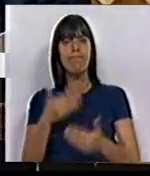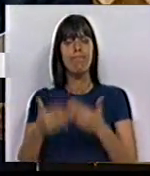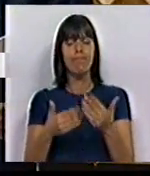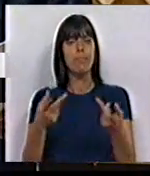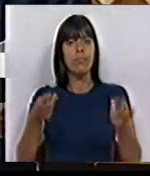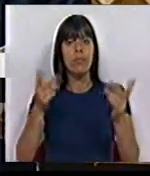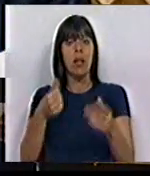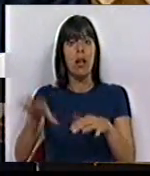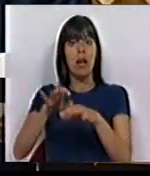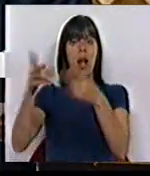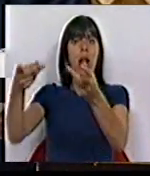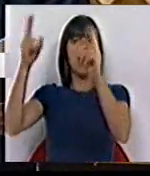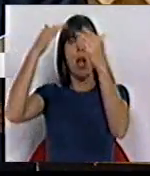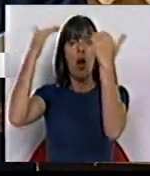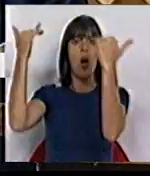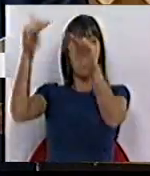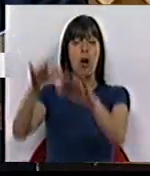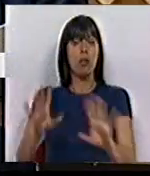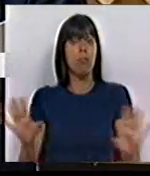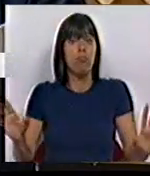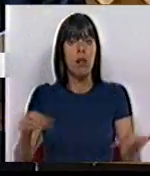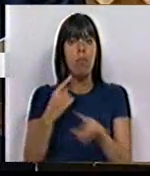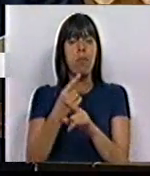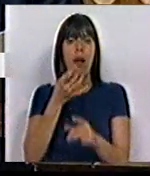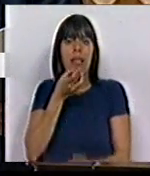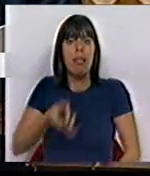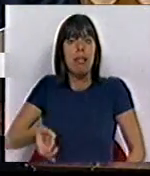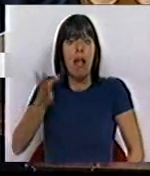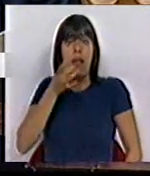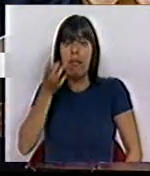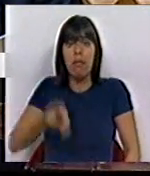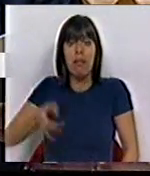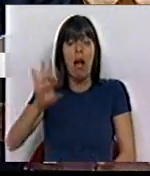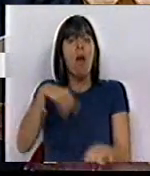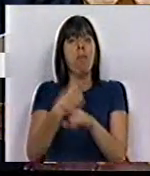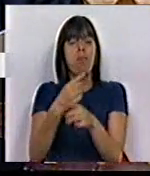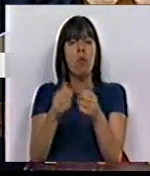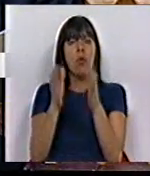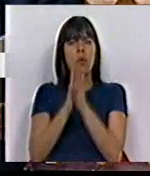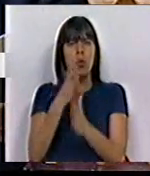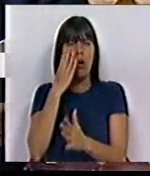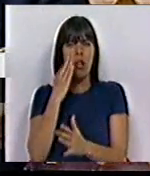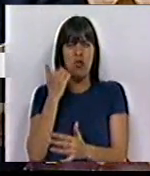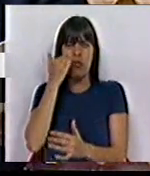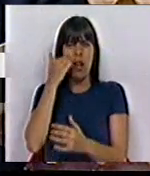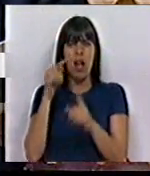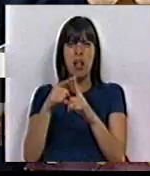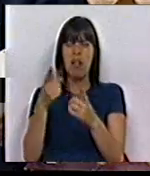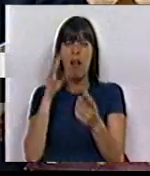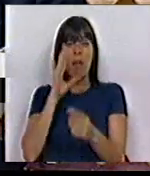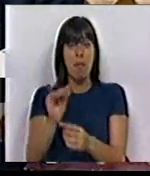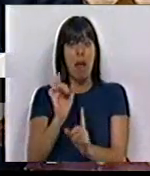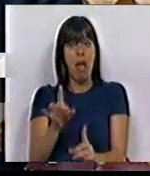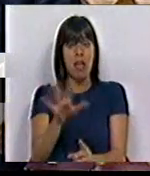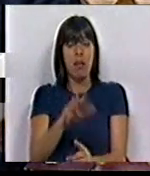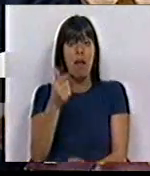rédea solta do grande capital. Como se não bastassem as messe. Como se não bastassem todos os escândalos da banca. Aí temos